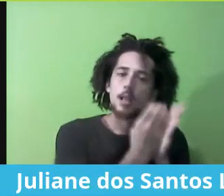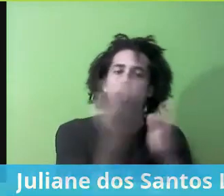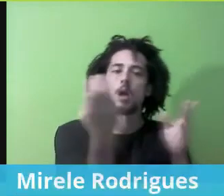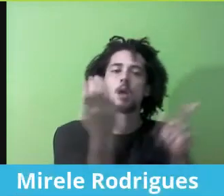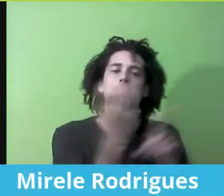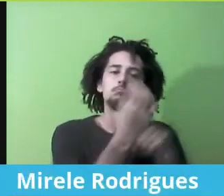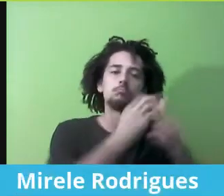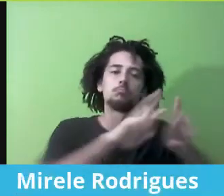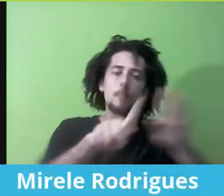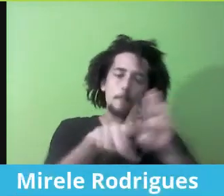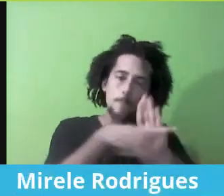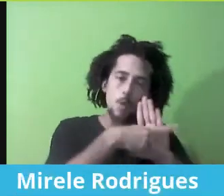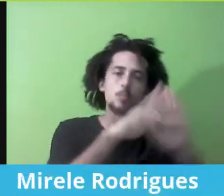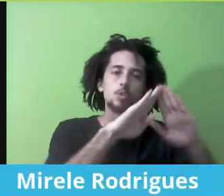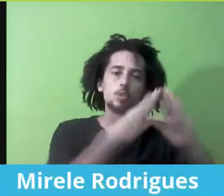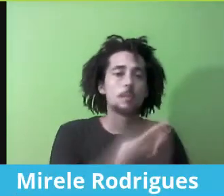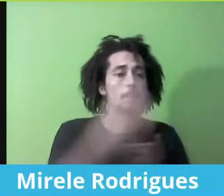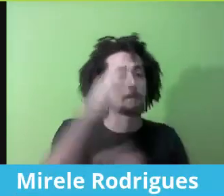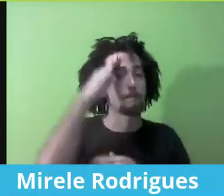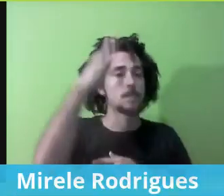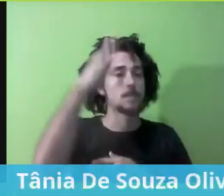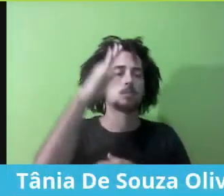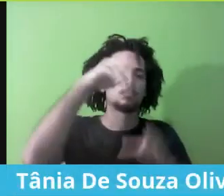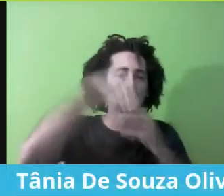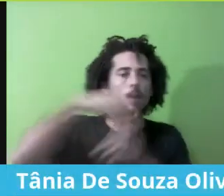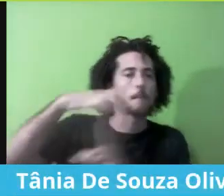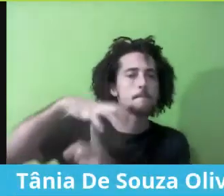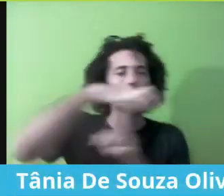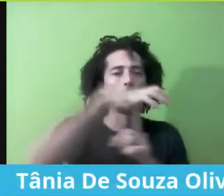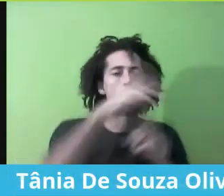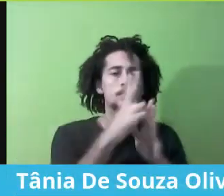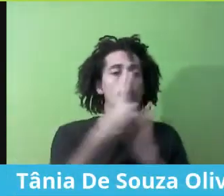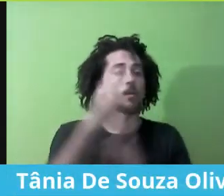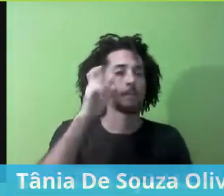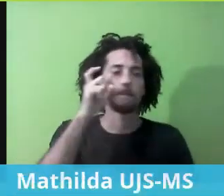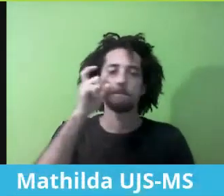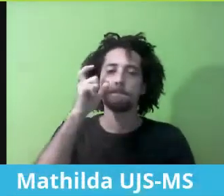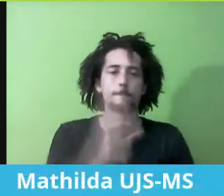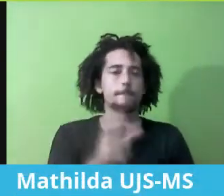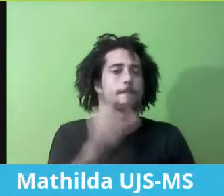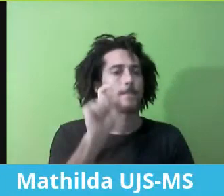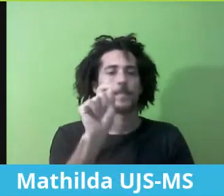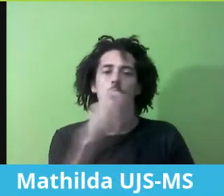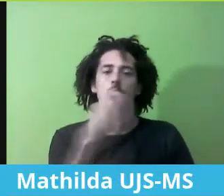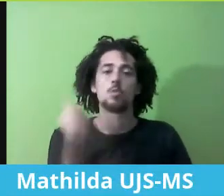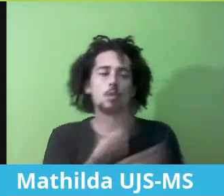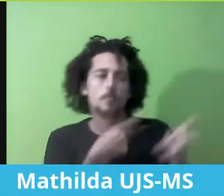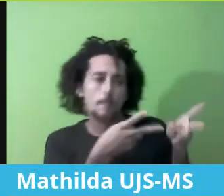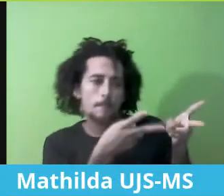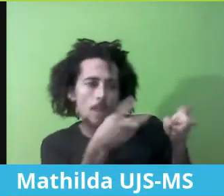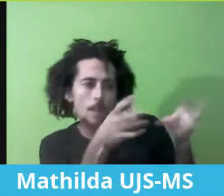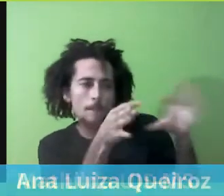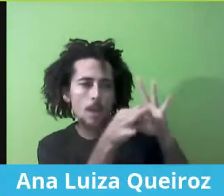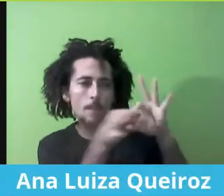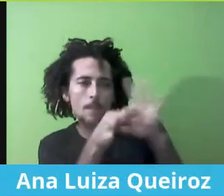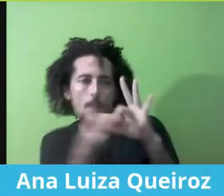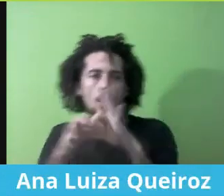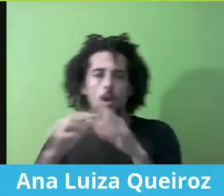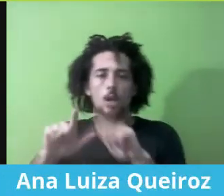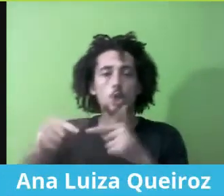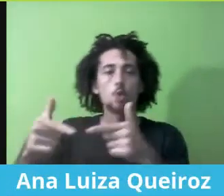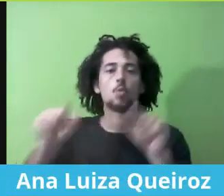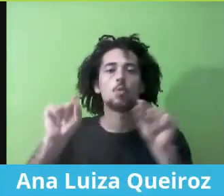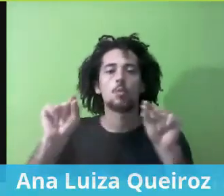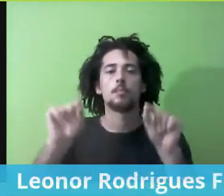nas aldeias. É muito interessante a gente perceber a ligação das lutas a partir daí, né,